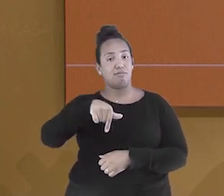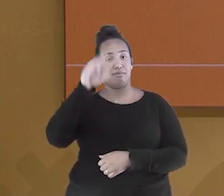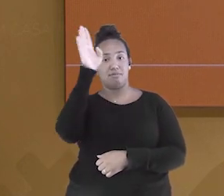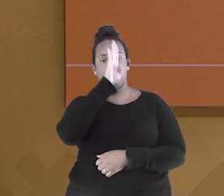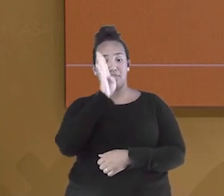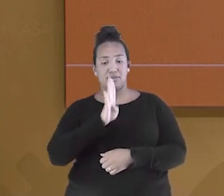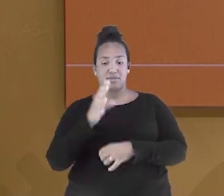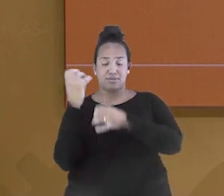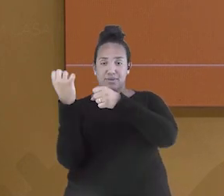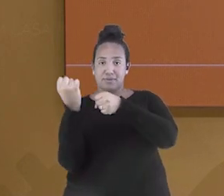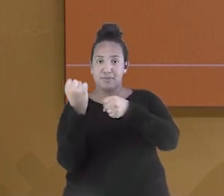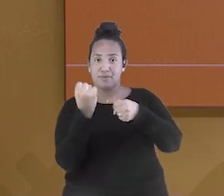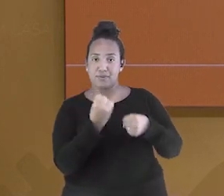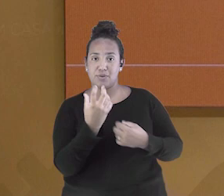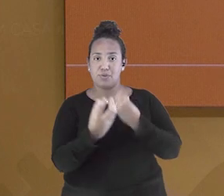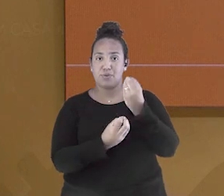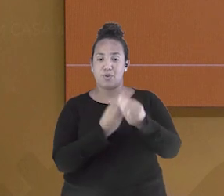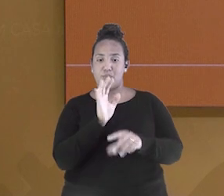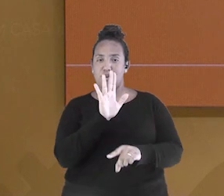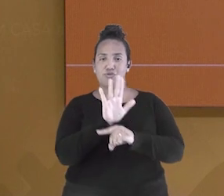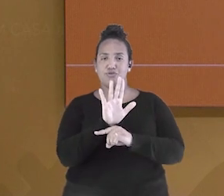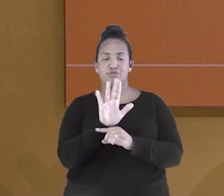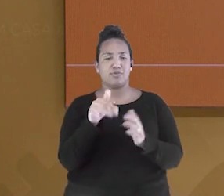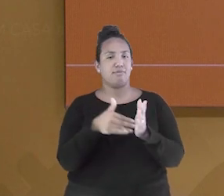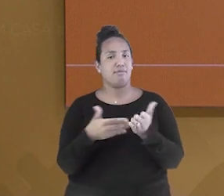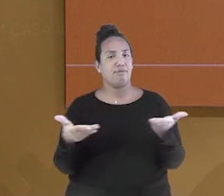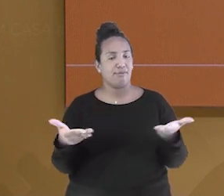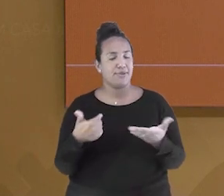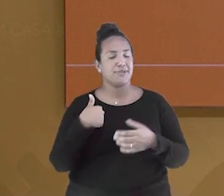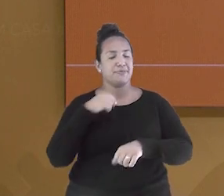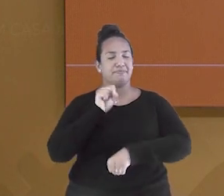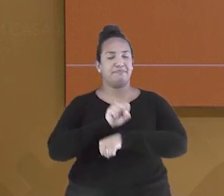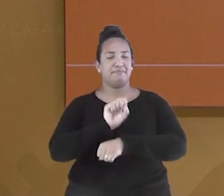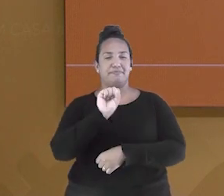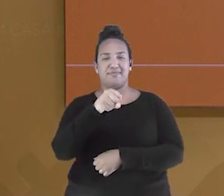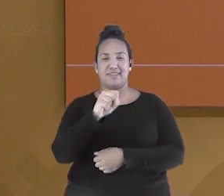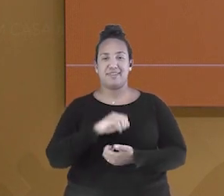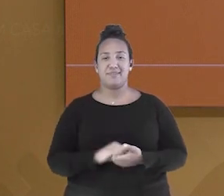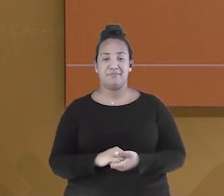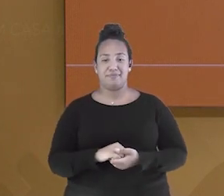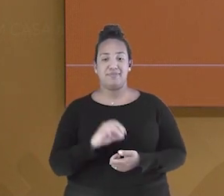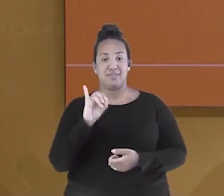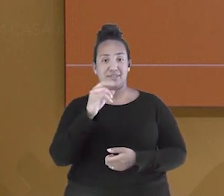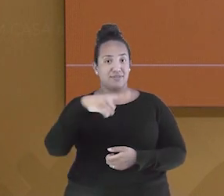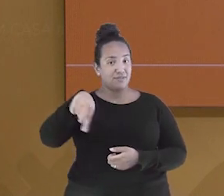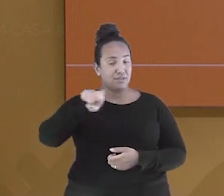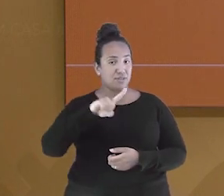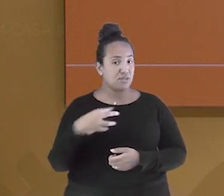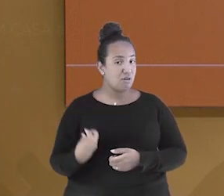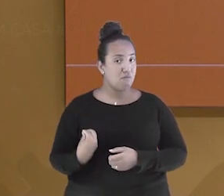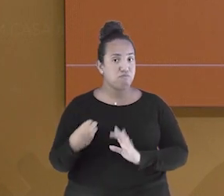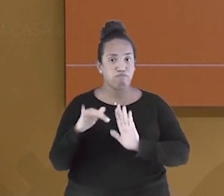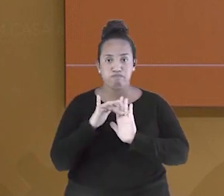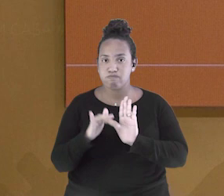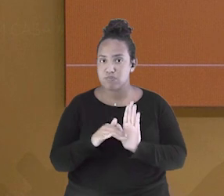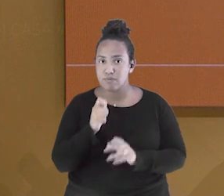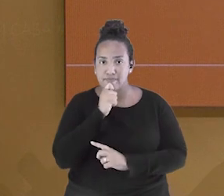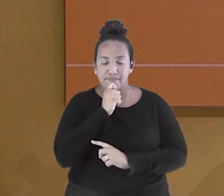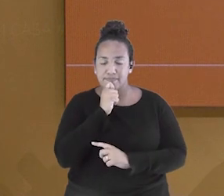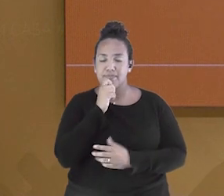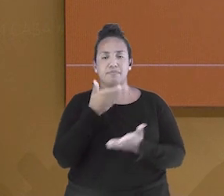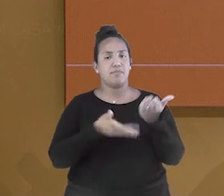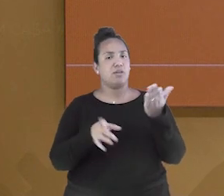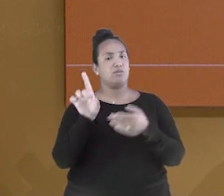contribuiu para a república que temos até hoje? Eu espero que sim. Se você ainda não confirmou a presença, não perde tempo.